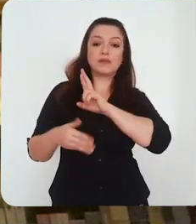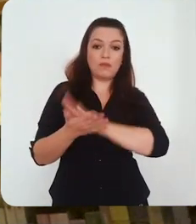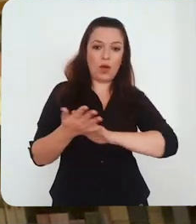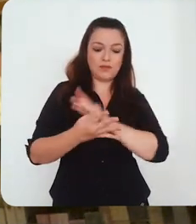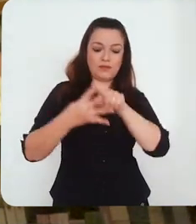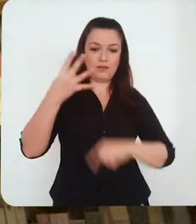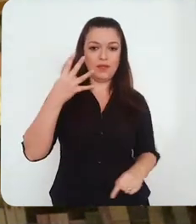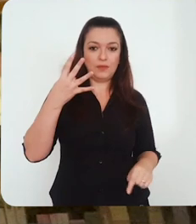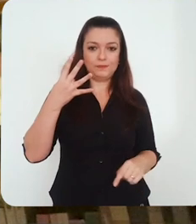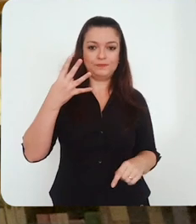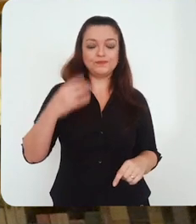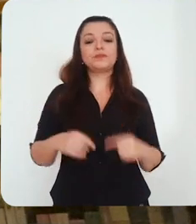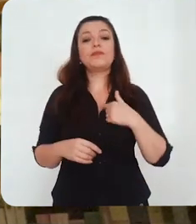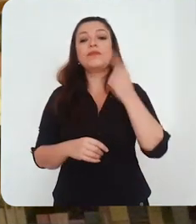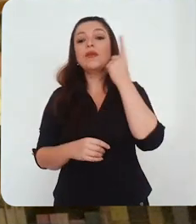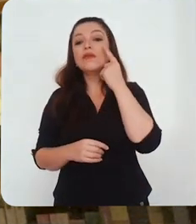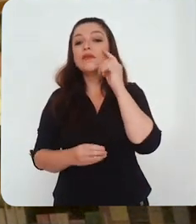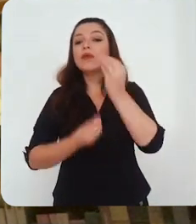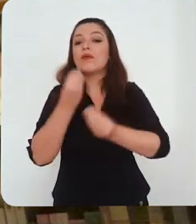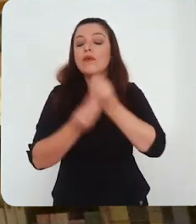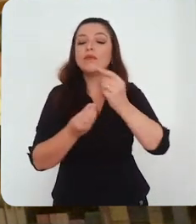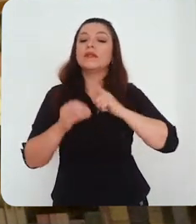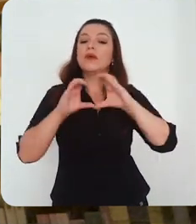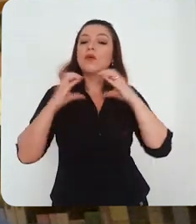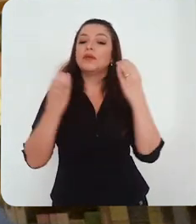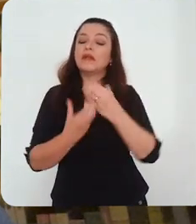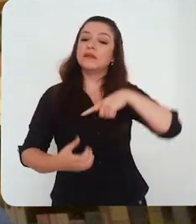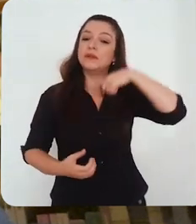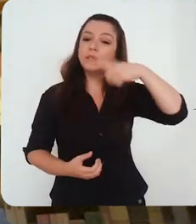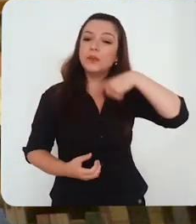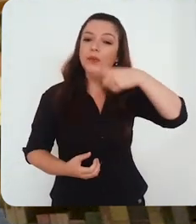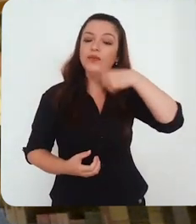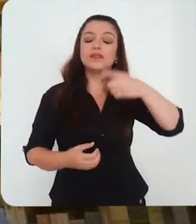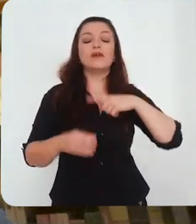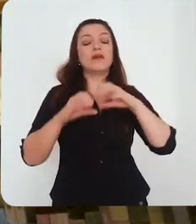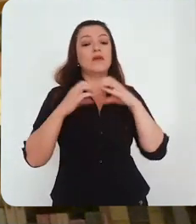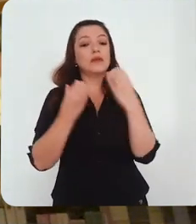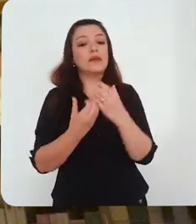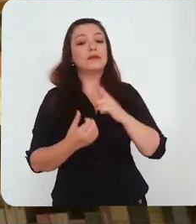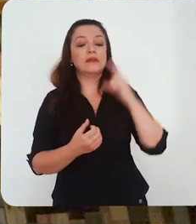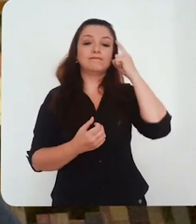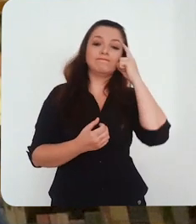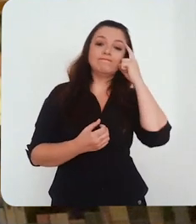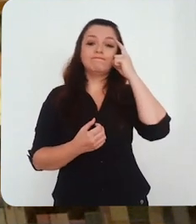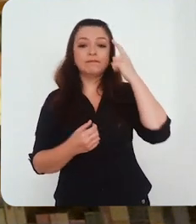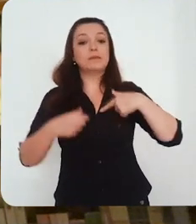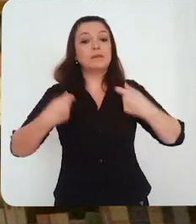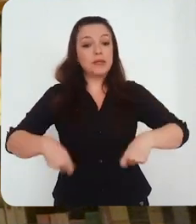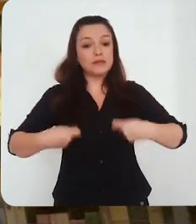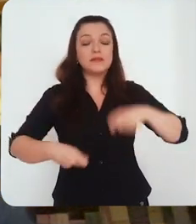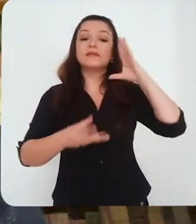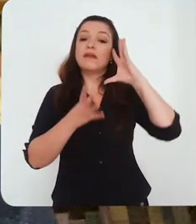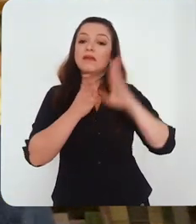as nossas indagações. Percebam, portanto, que a comunidade tem dúvidas, que a comunidade está dividida, e que a comunidade, exatamente por isso,